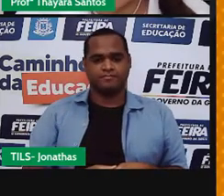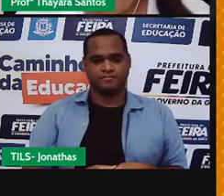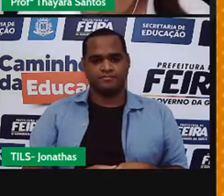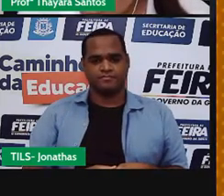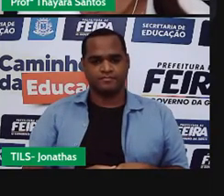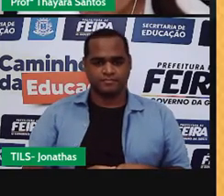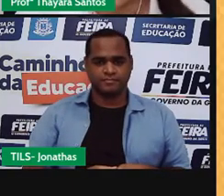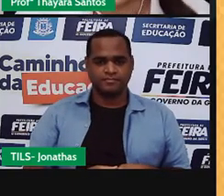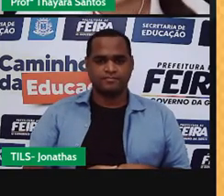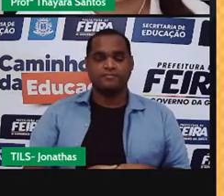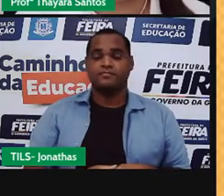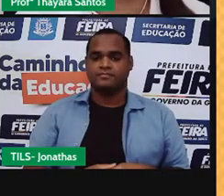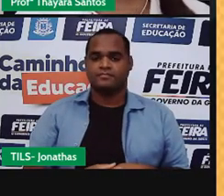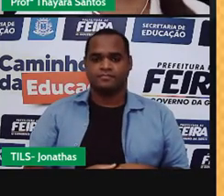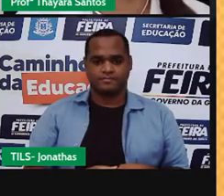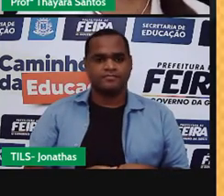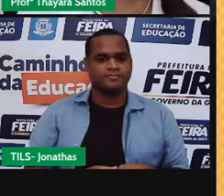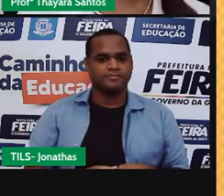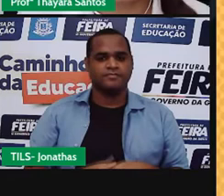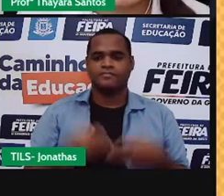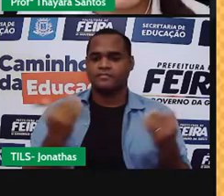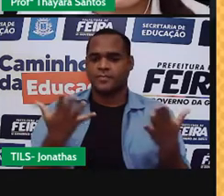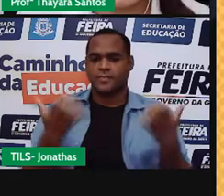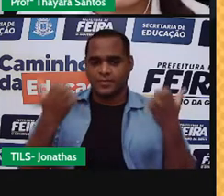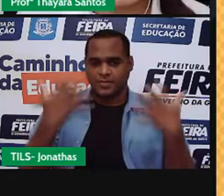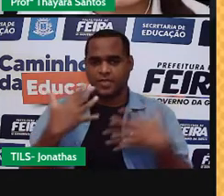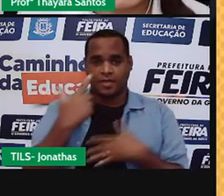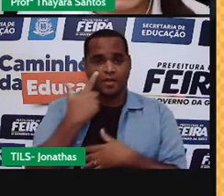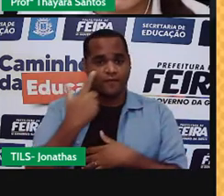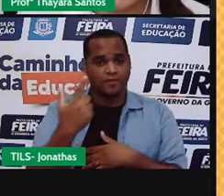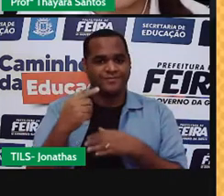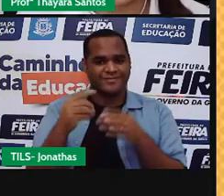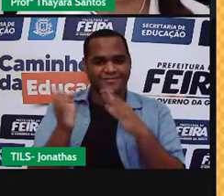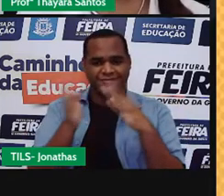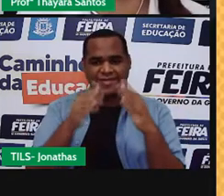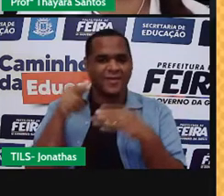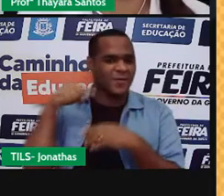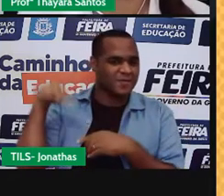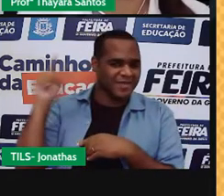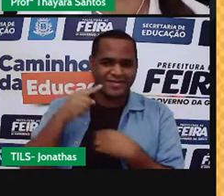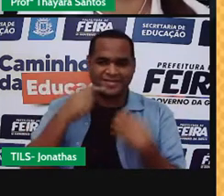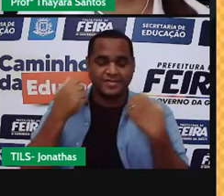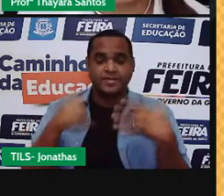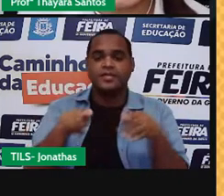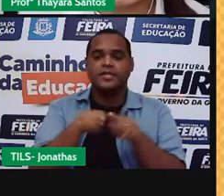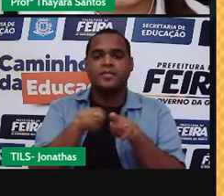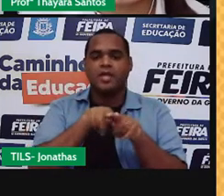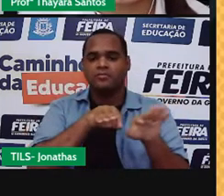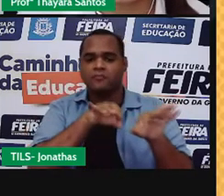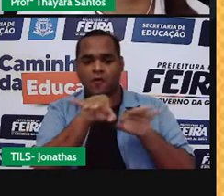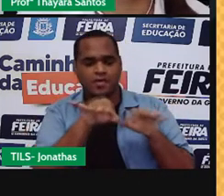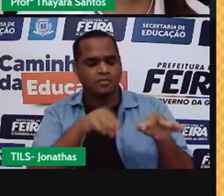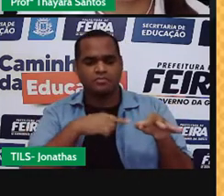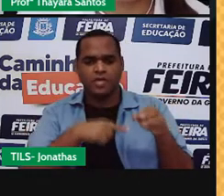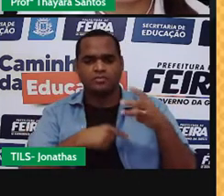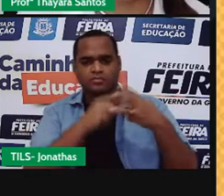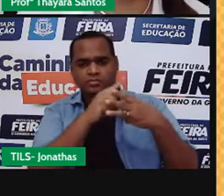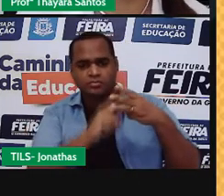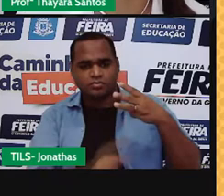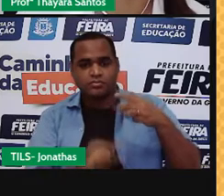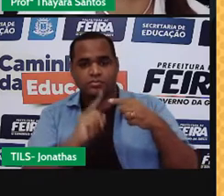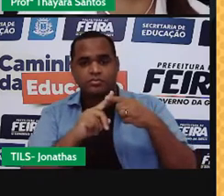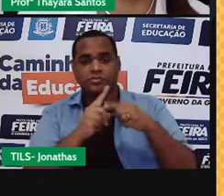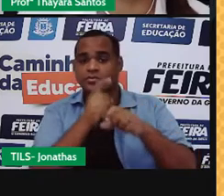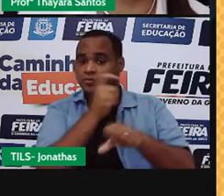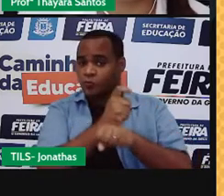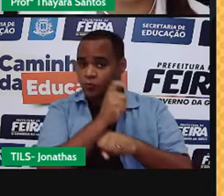E agora a gente viu também isso daqui, né? Como é que estão organizados esses átomos no estado sólido.